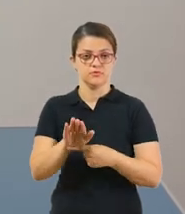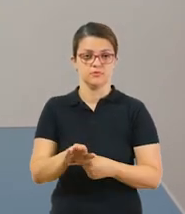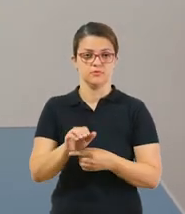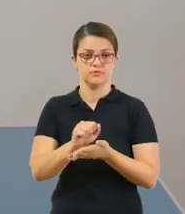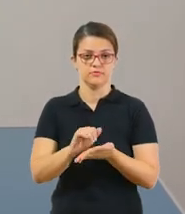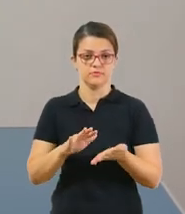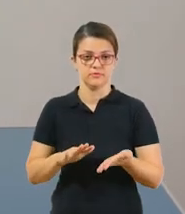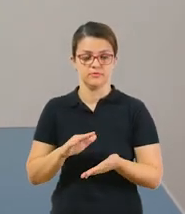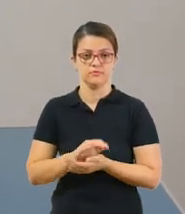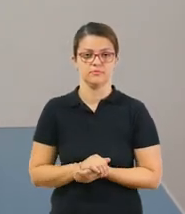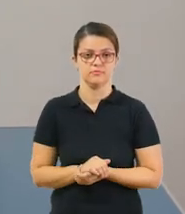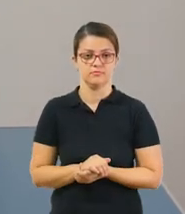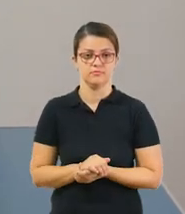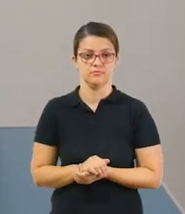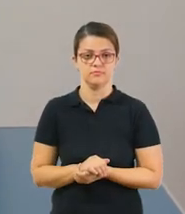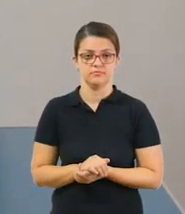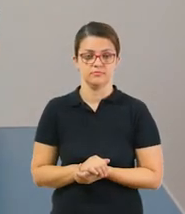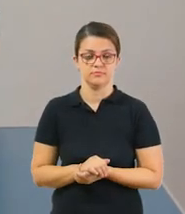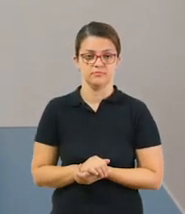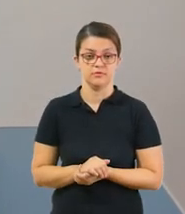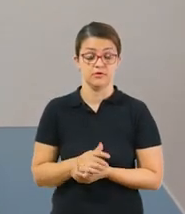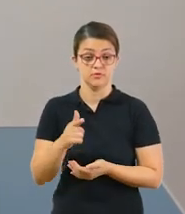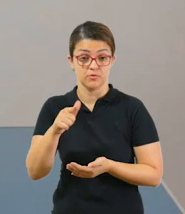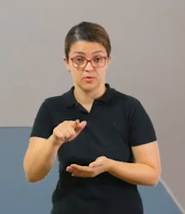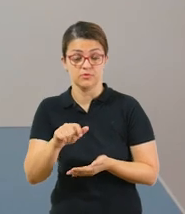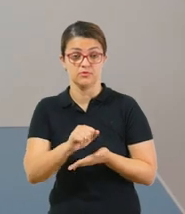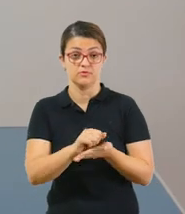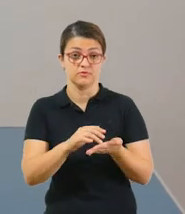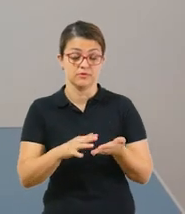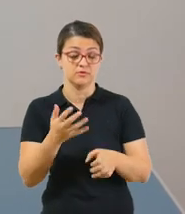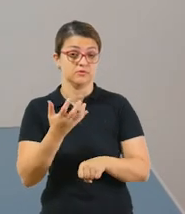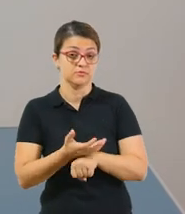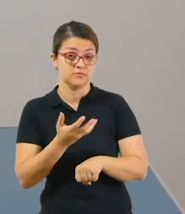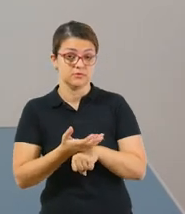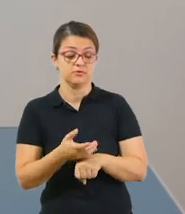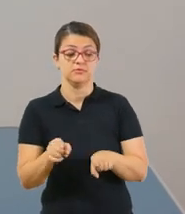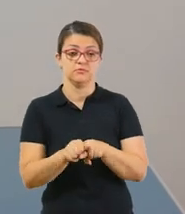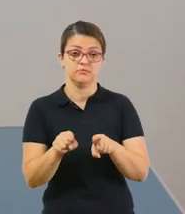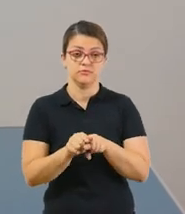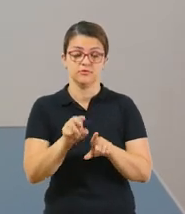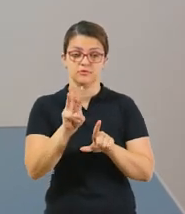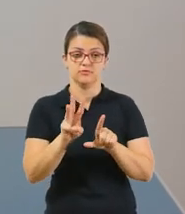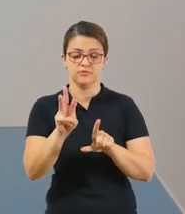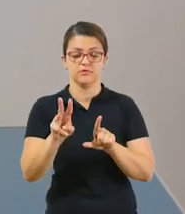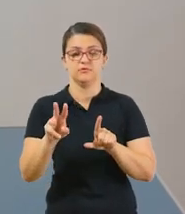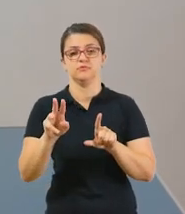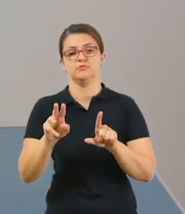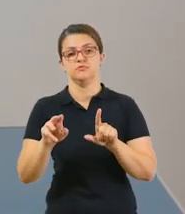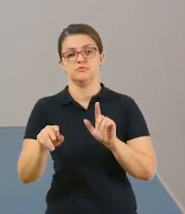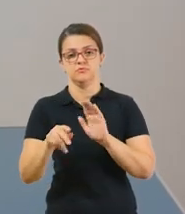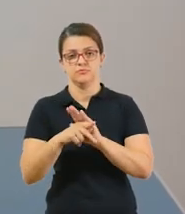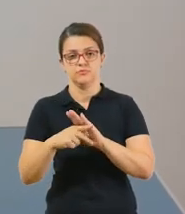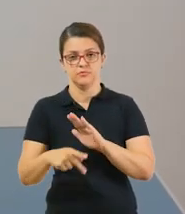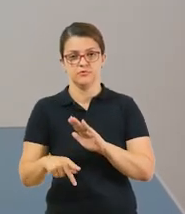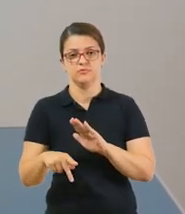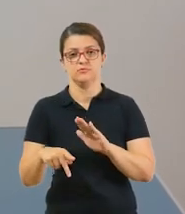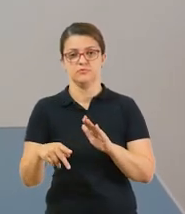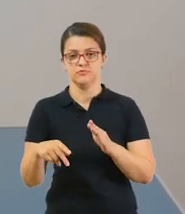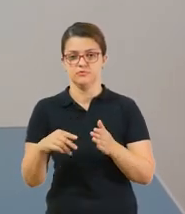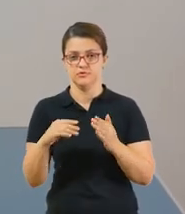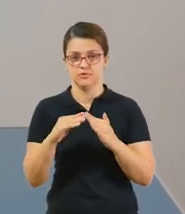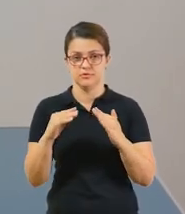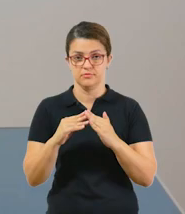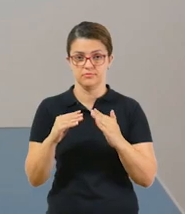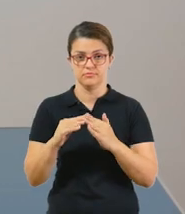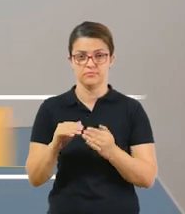possam ter ajudado vocês a realizar as atividades. As demais atividades das demais disciplinas também estão no link lição de caso, que você pode